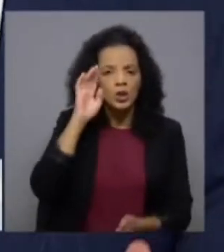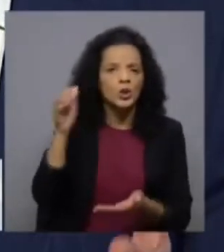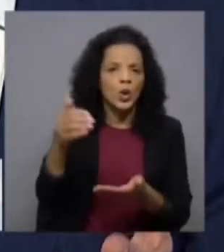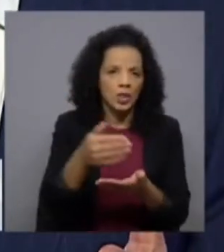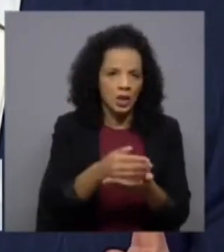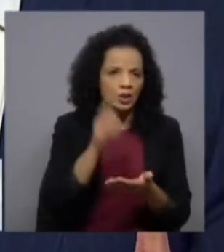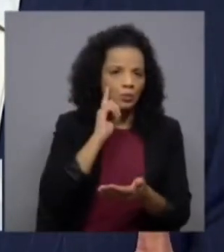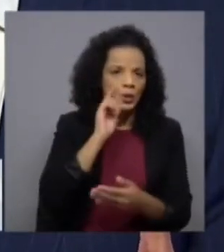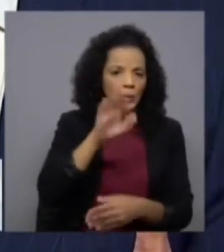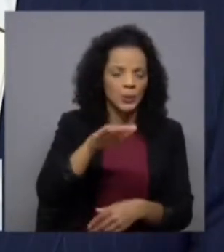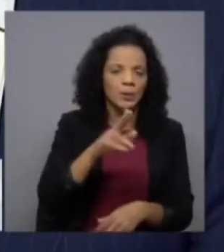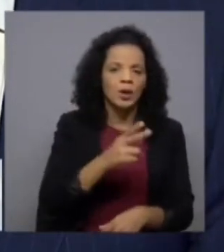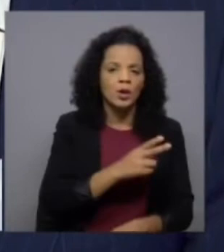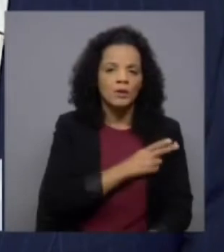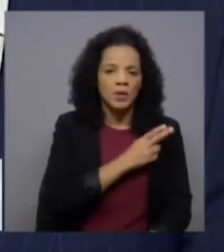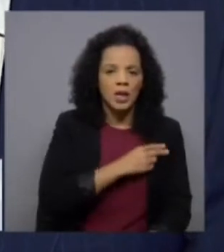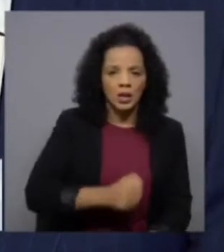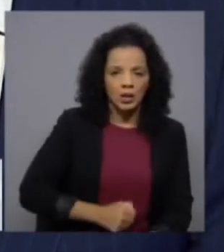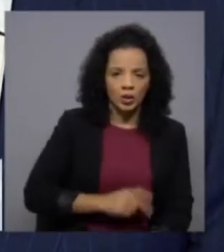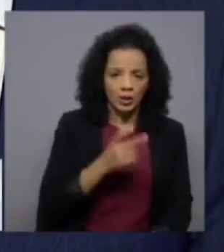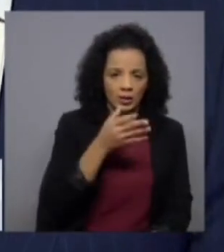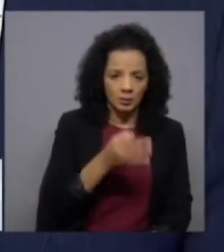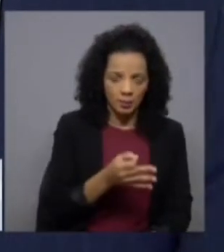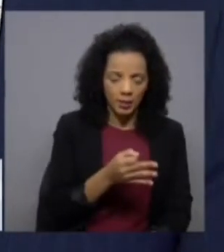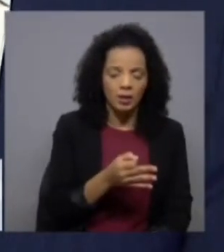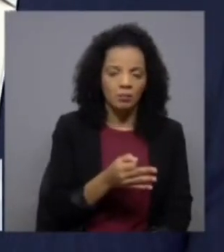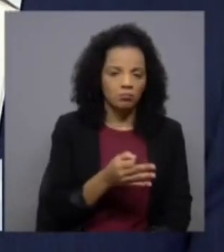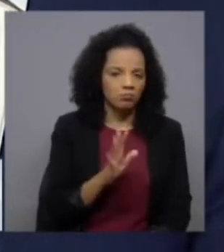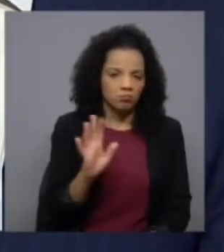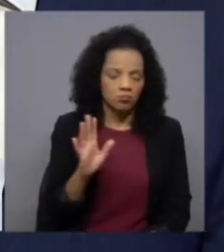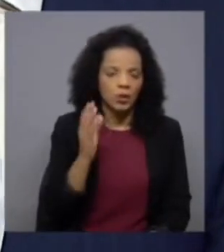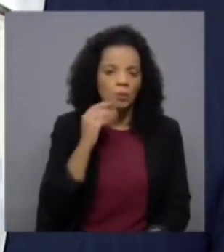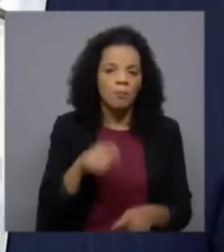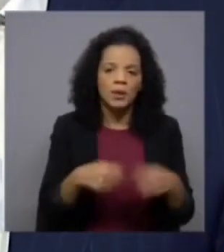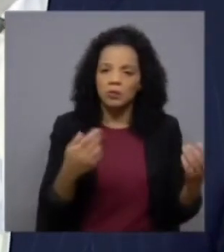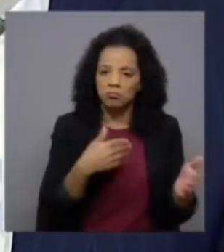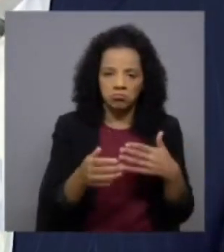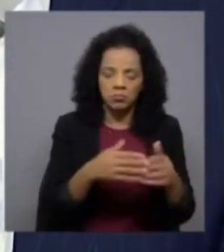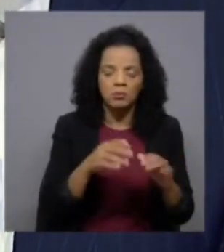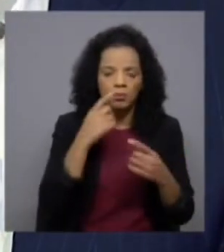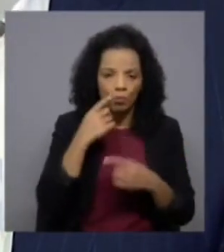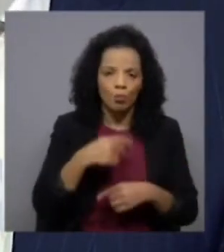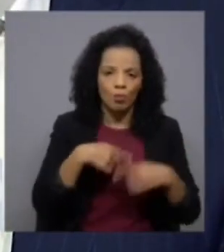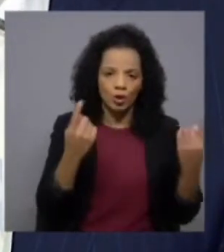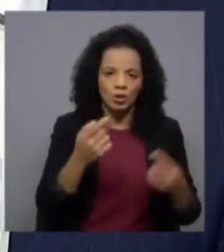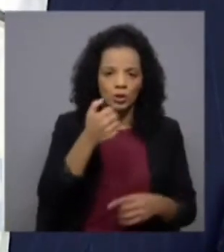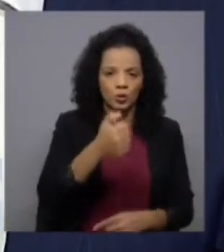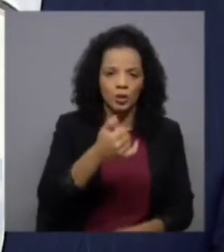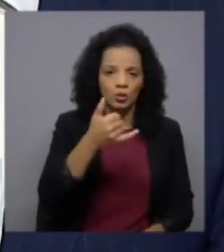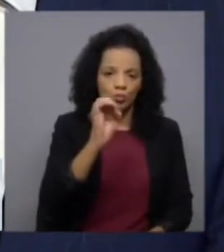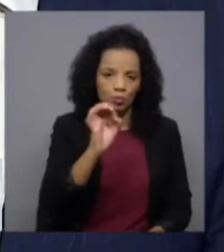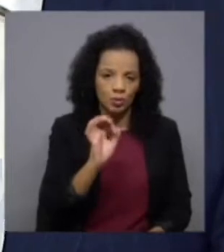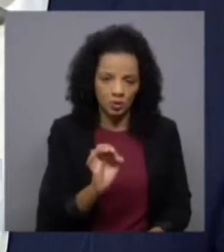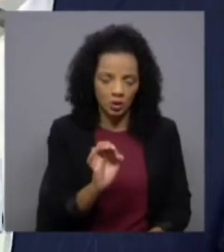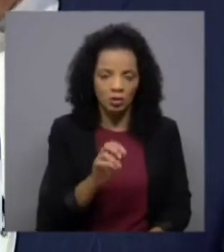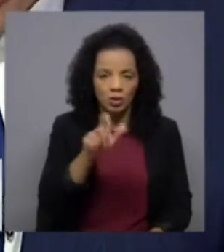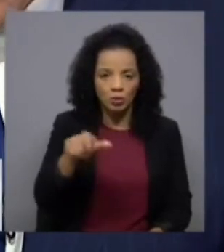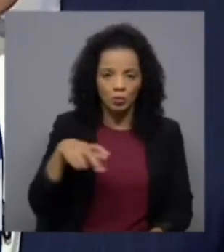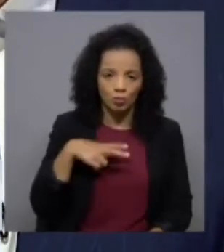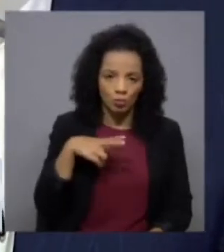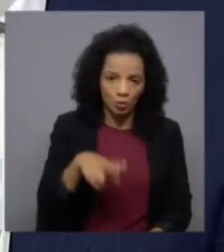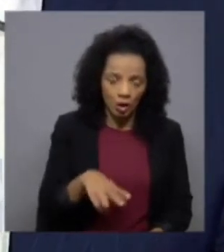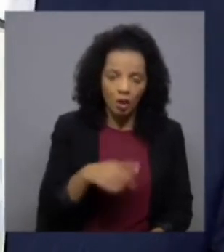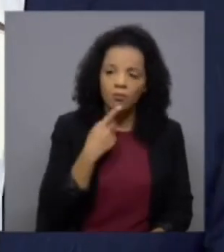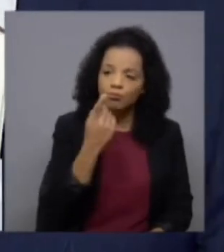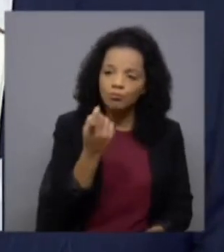a sondagem da Universidade Católica para a RTP independentemente do partido mostra que 52% dos portugueses